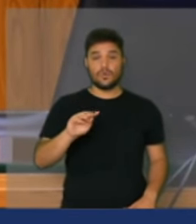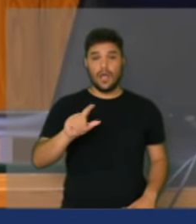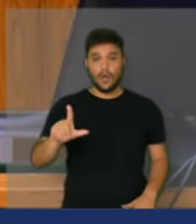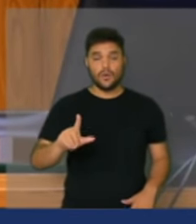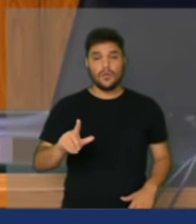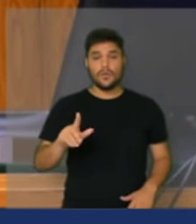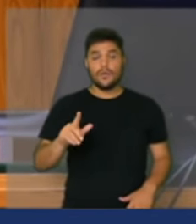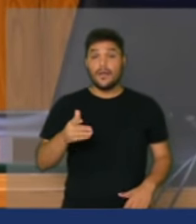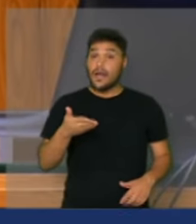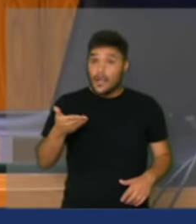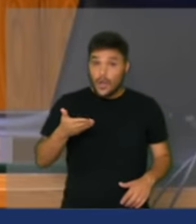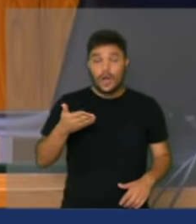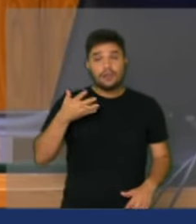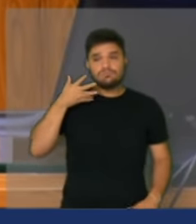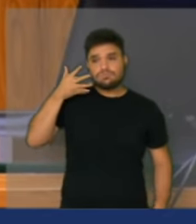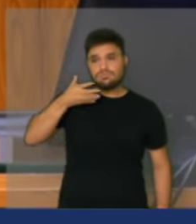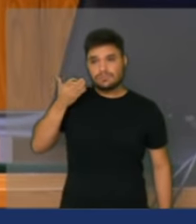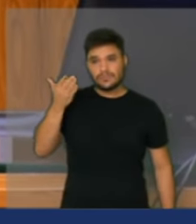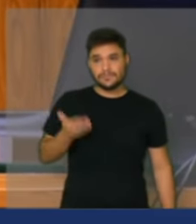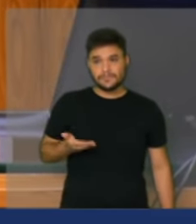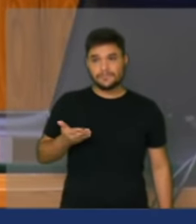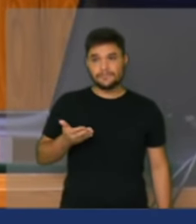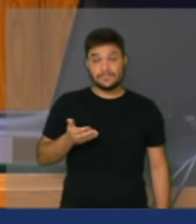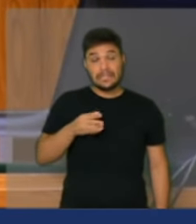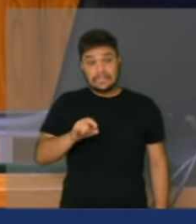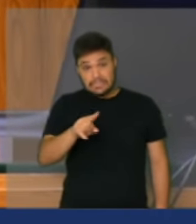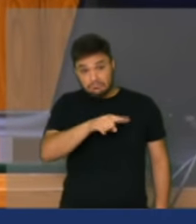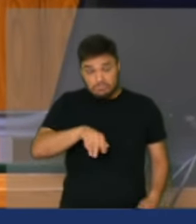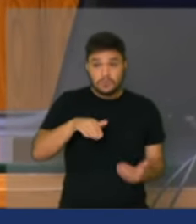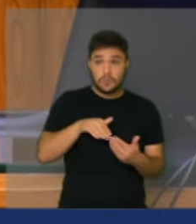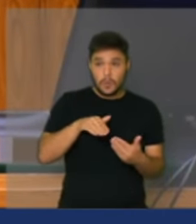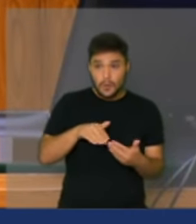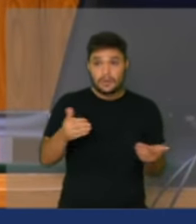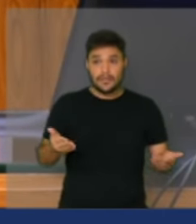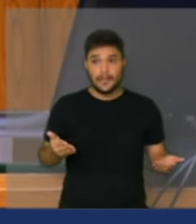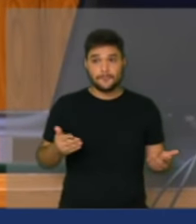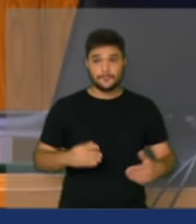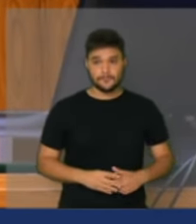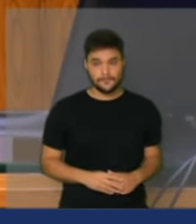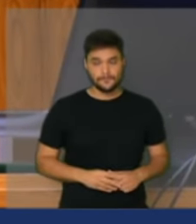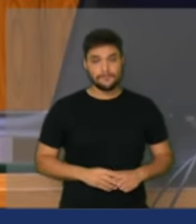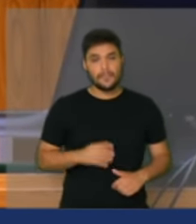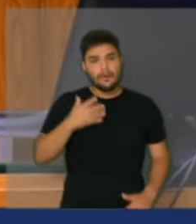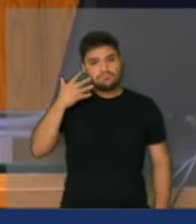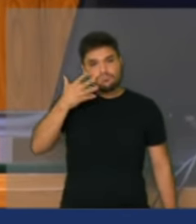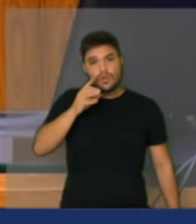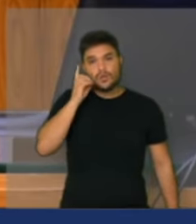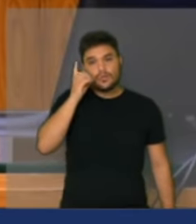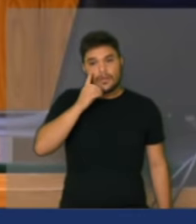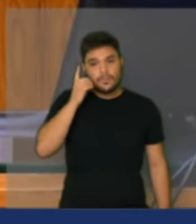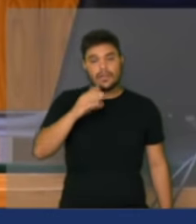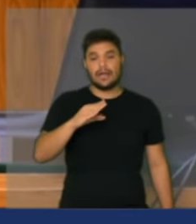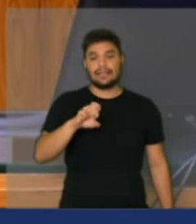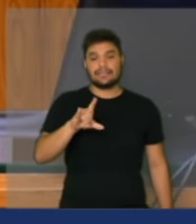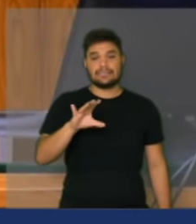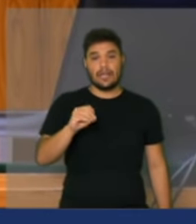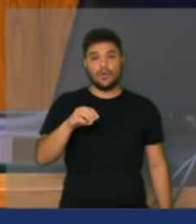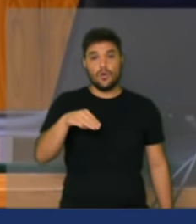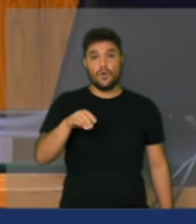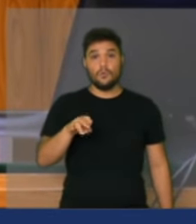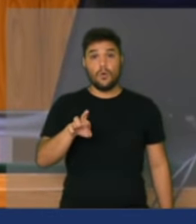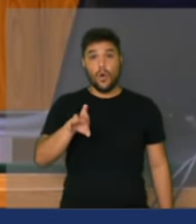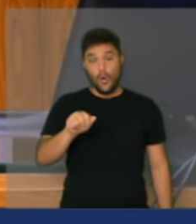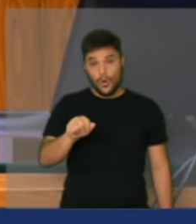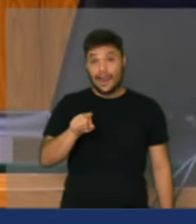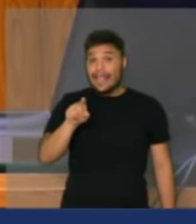eu vou passar agora havendo concordância dos demais colegas, a palavra ao deputado Célio Moura em razão